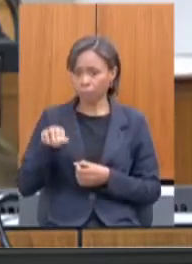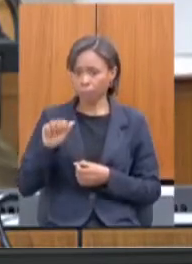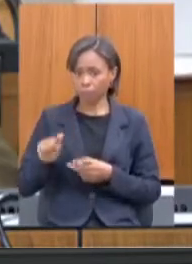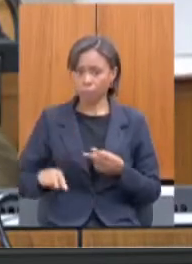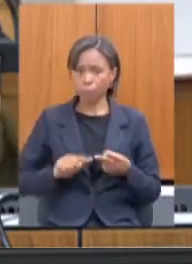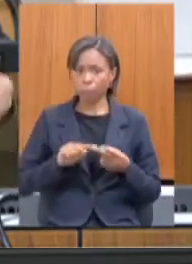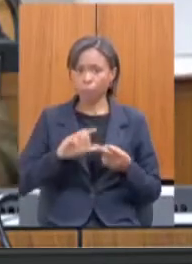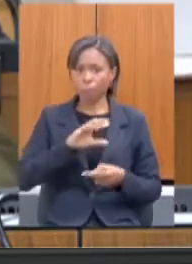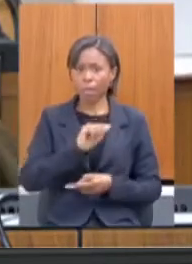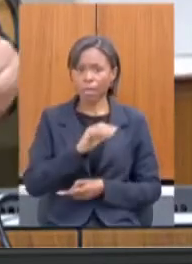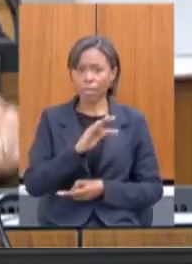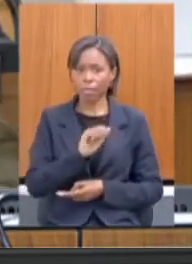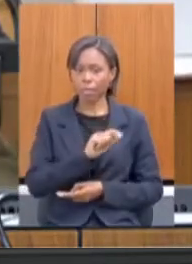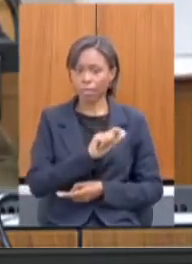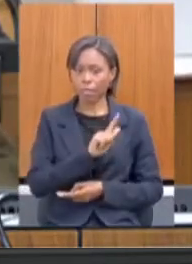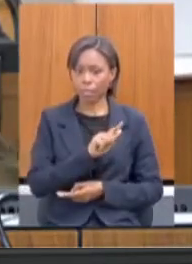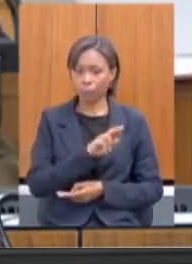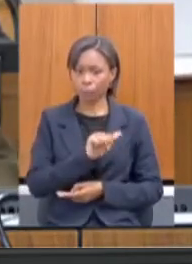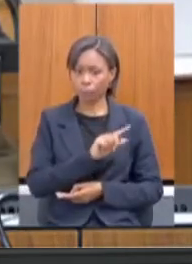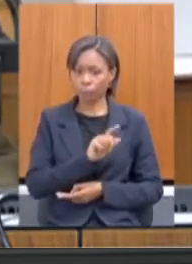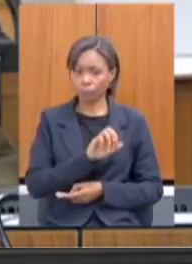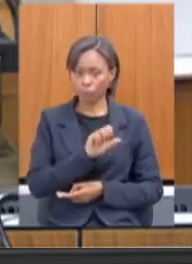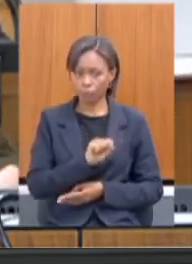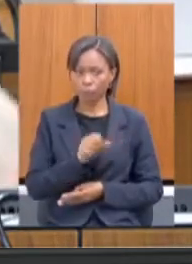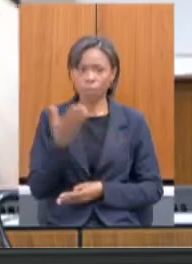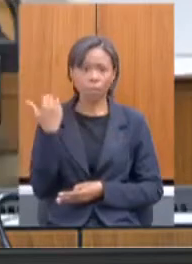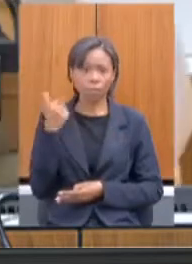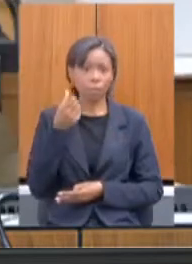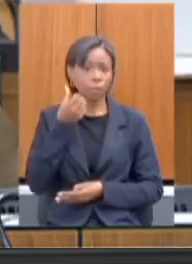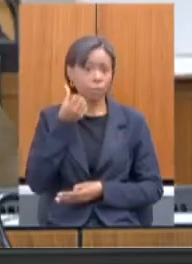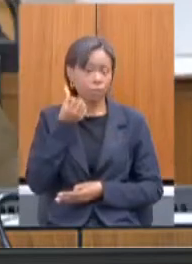uma de Cataguases e sexta-feira em Três Corações.